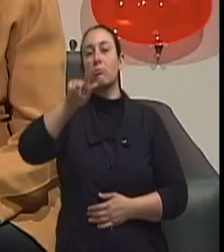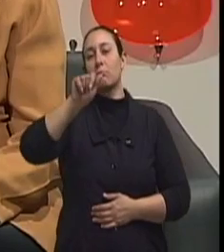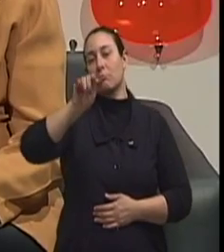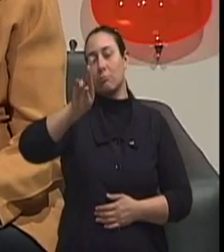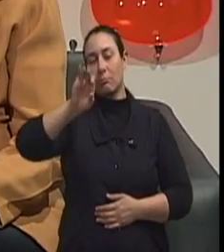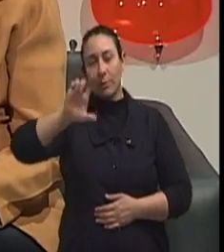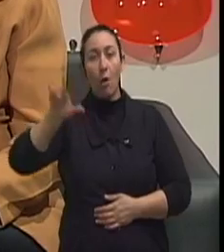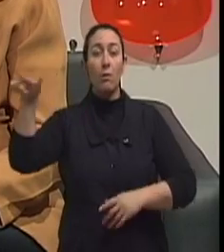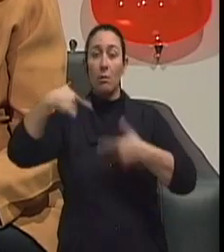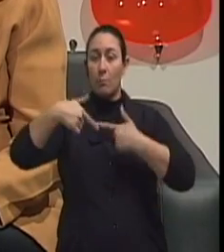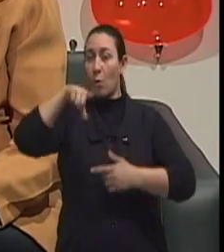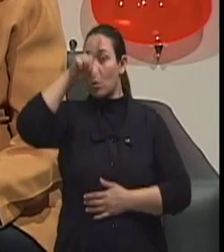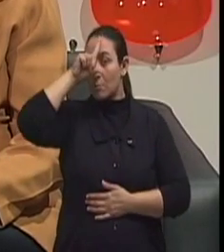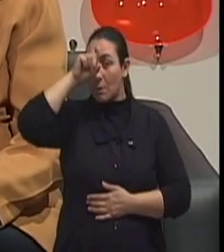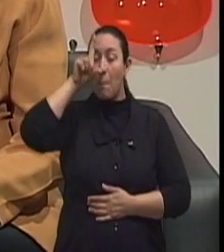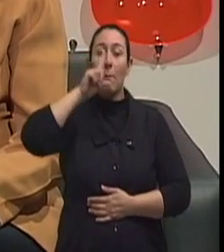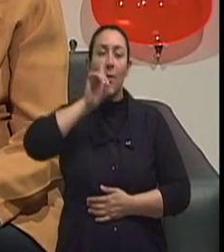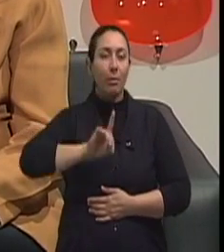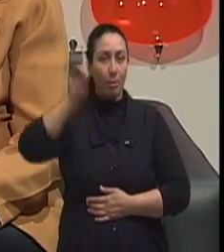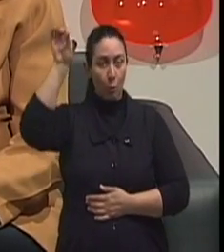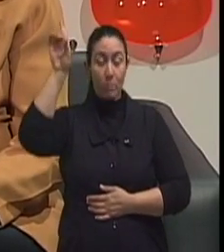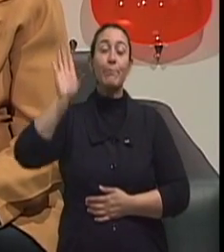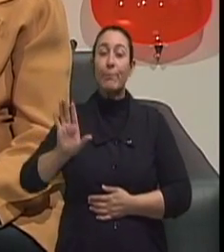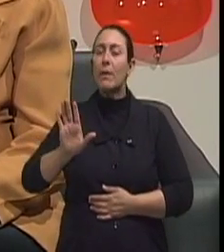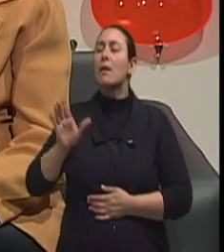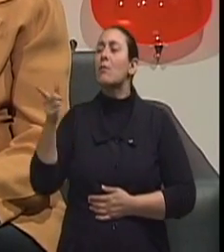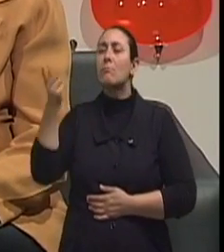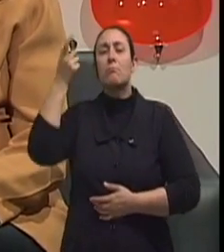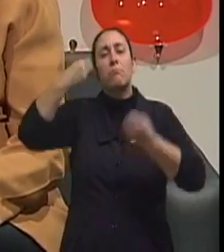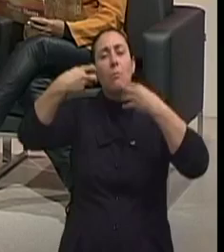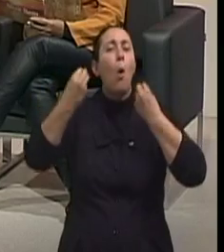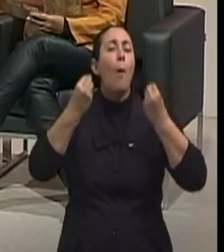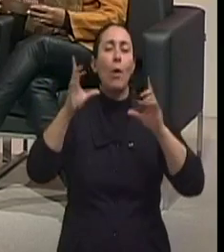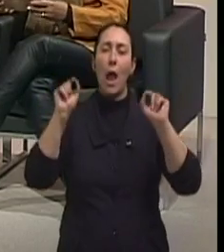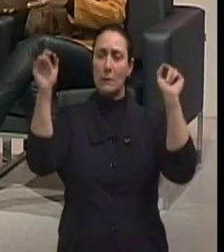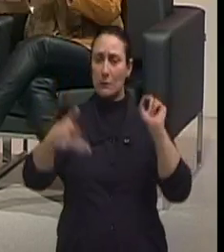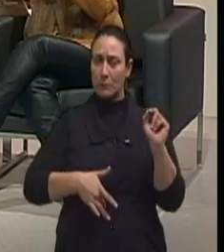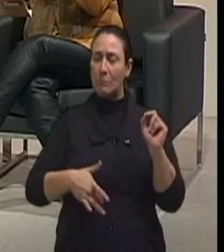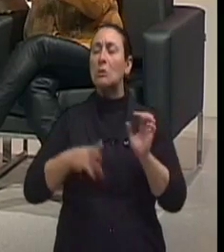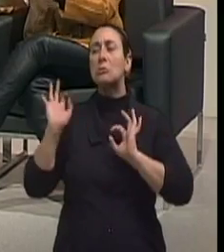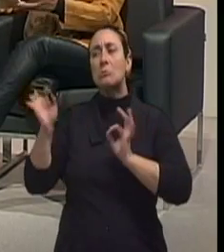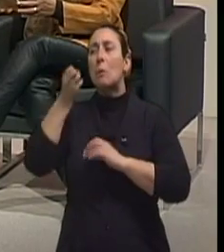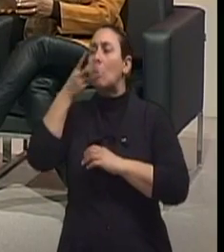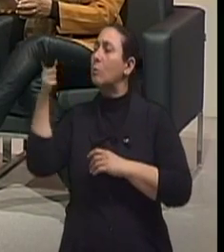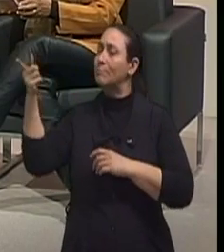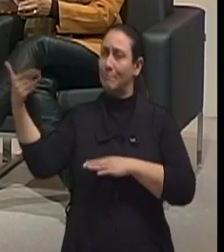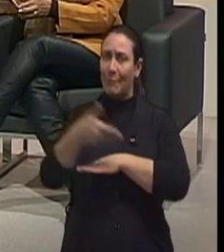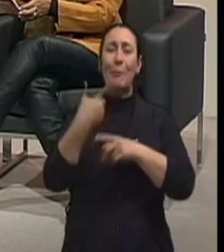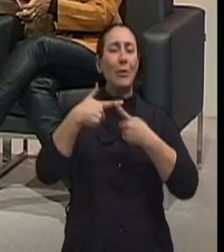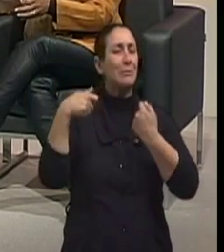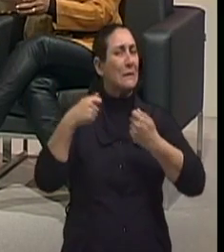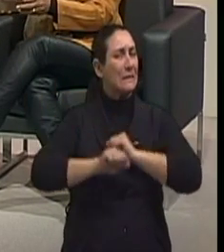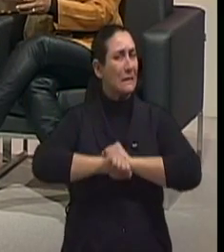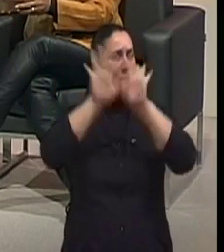Deus, sobre câncer de estômago. Doutor, a gente está trazendo tantos esclarecimentos, eu até fiz aqui